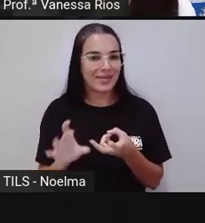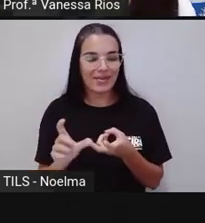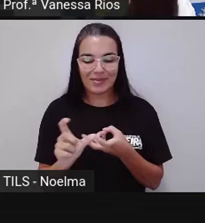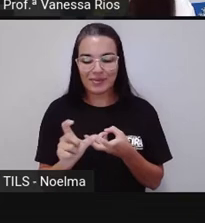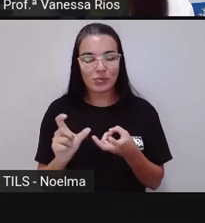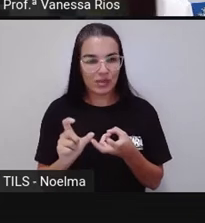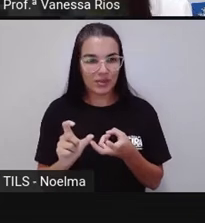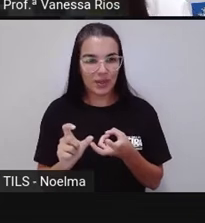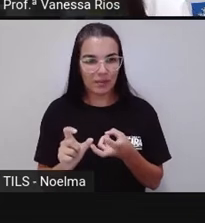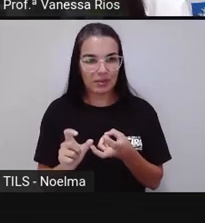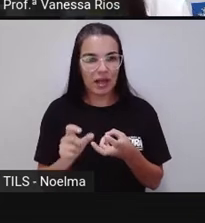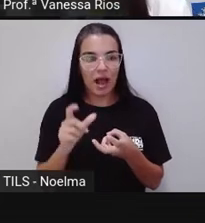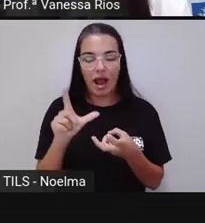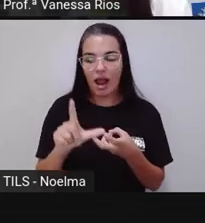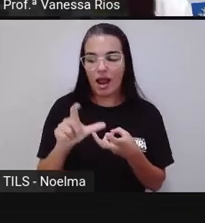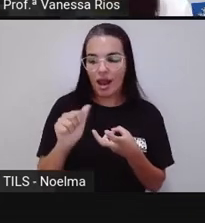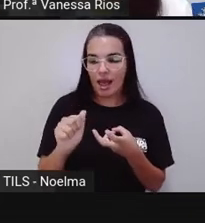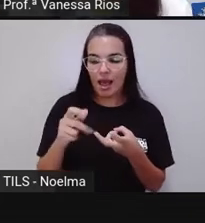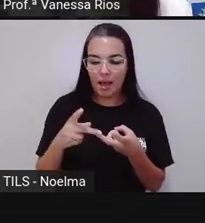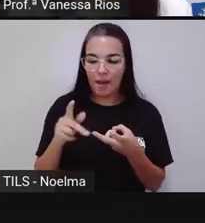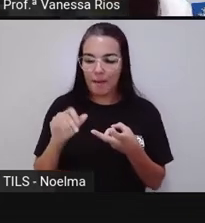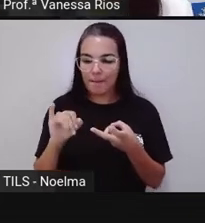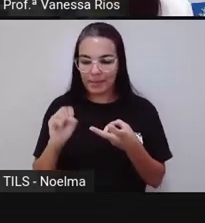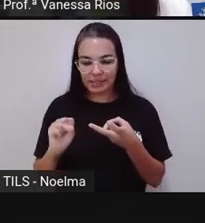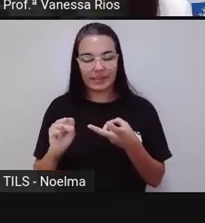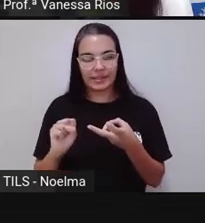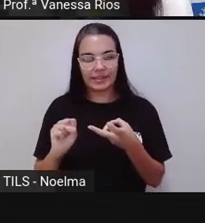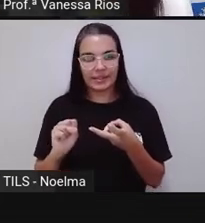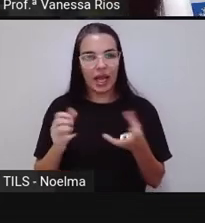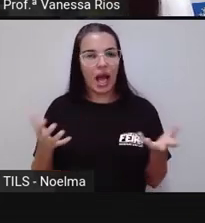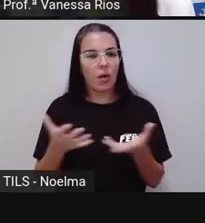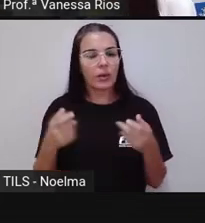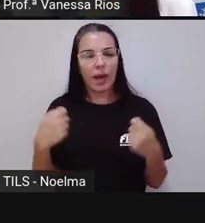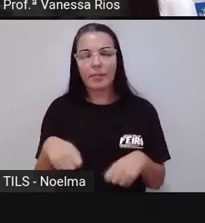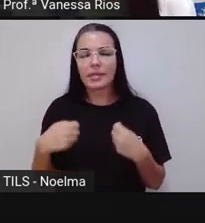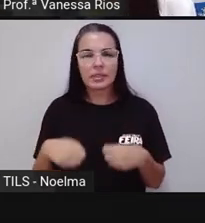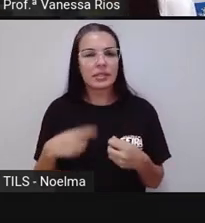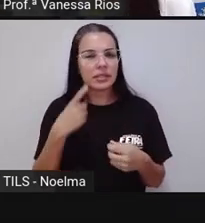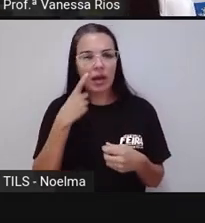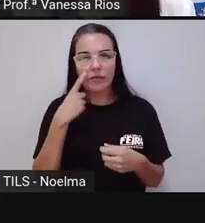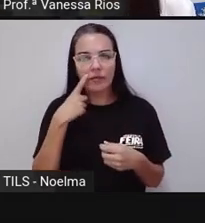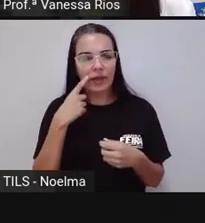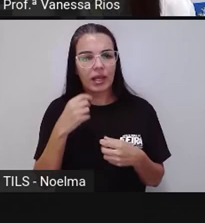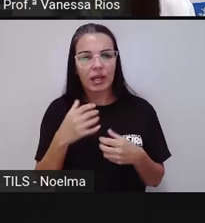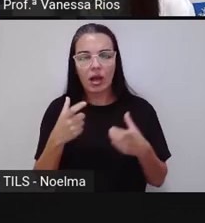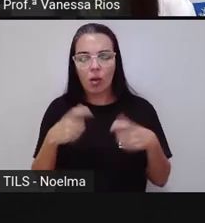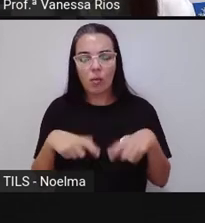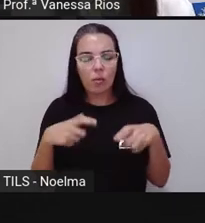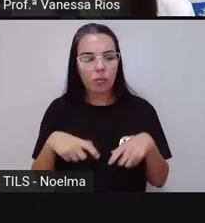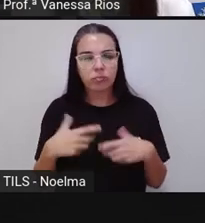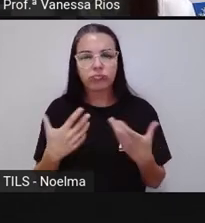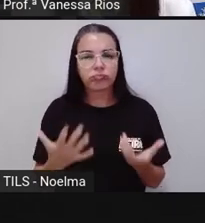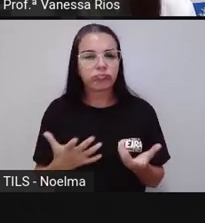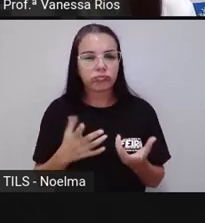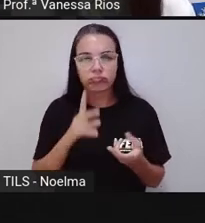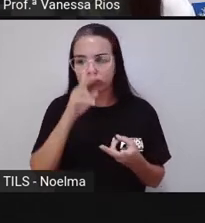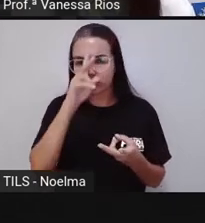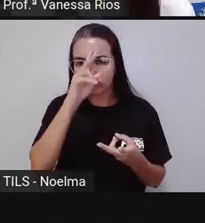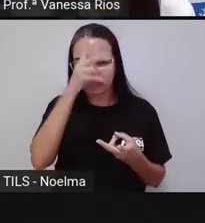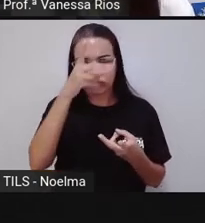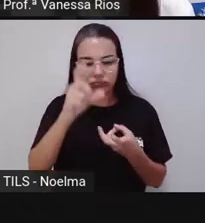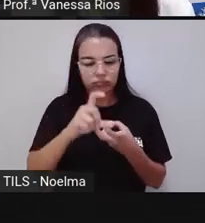duas sílabas. Lá e pis. Agora a gente precisa identificar qual a sílaba